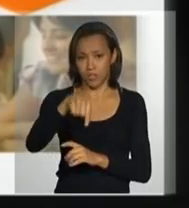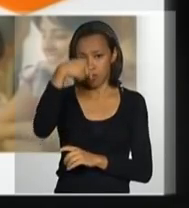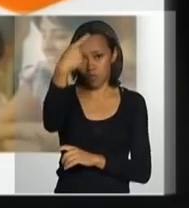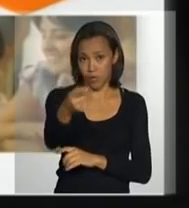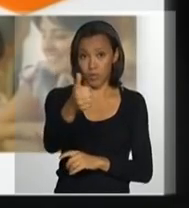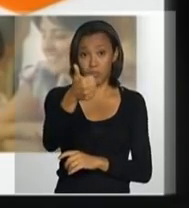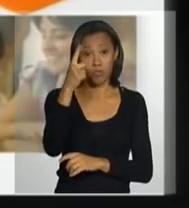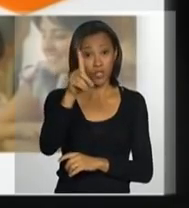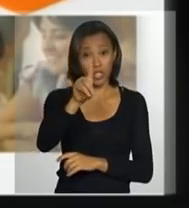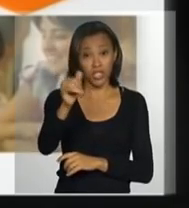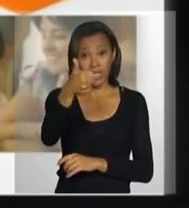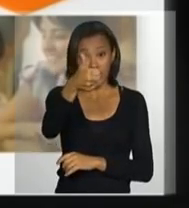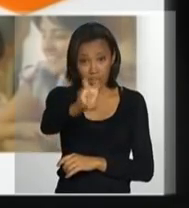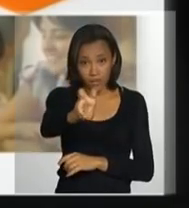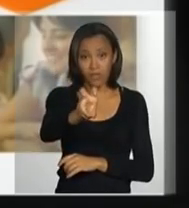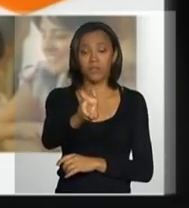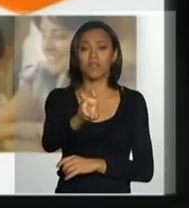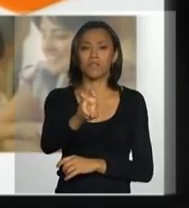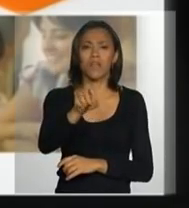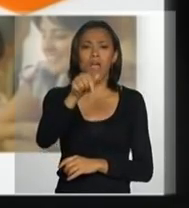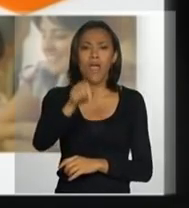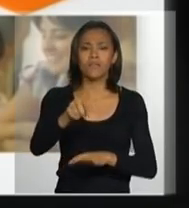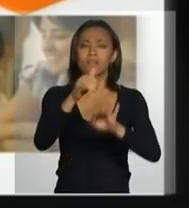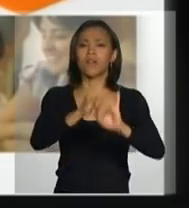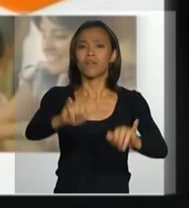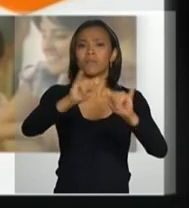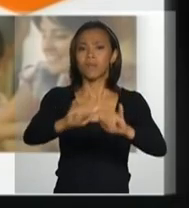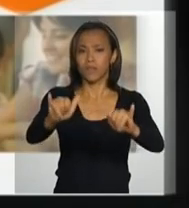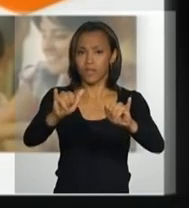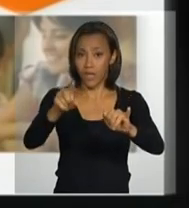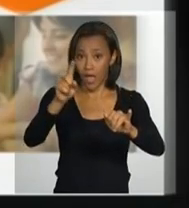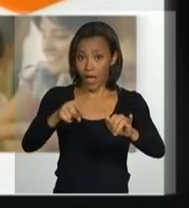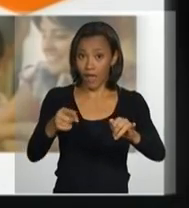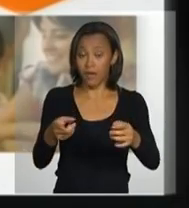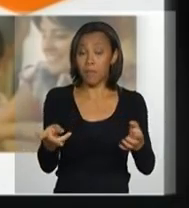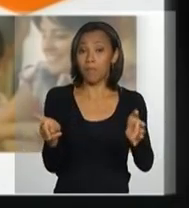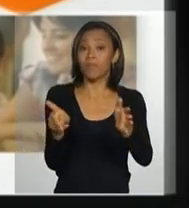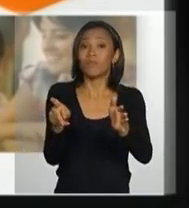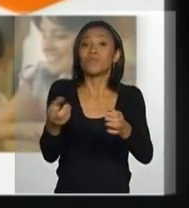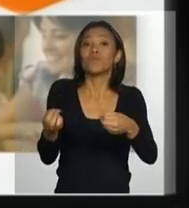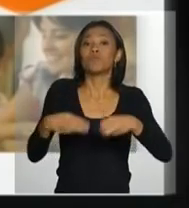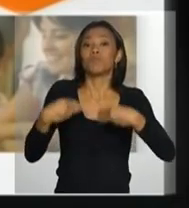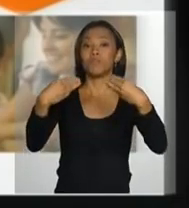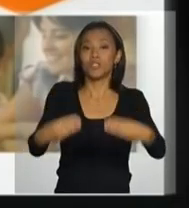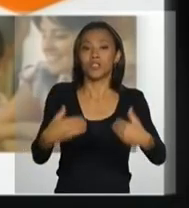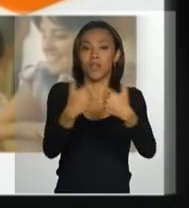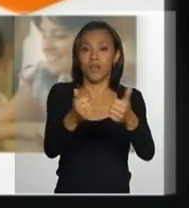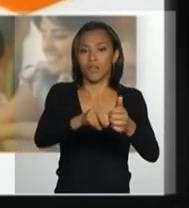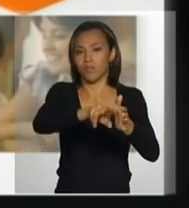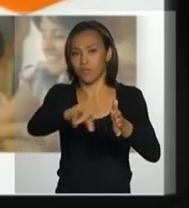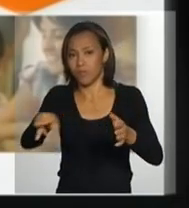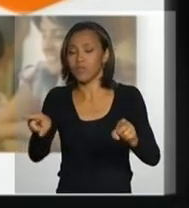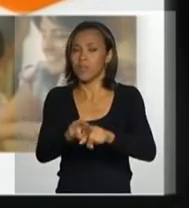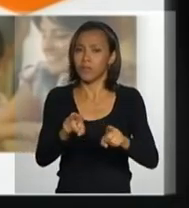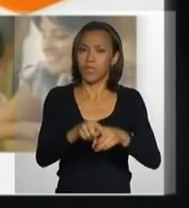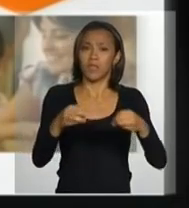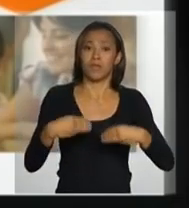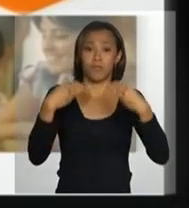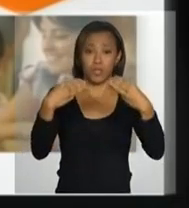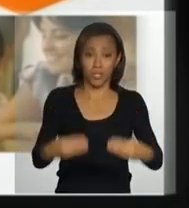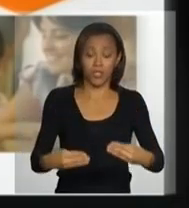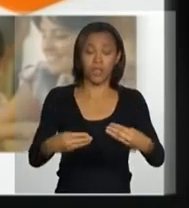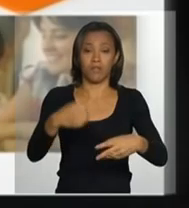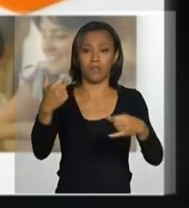dia 15. Uma campanha do Ministério dos Transportes, do Ministério das Cidades, do Ministério da